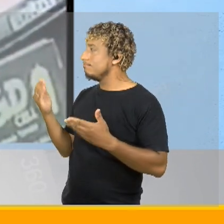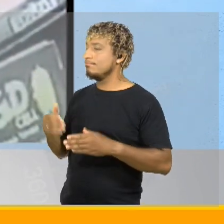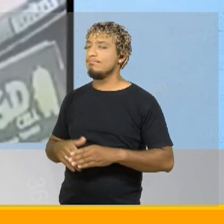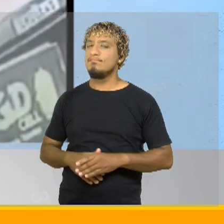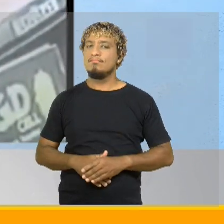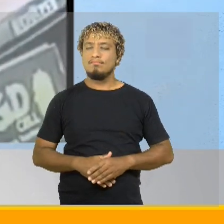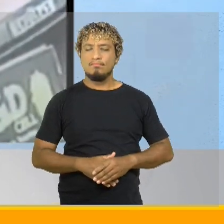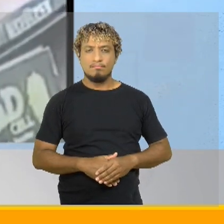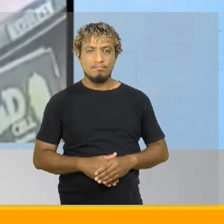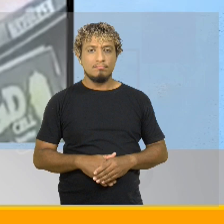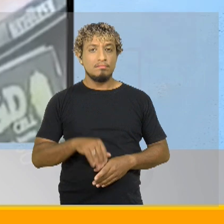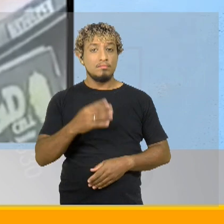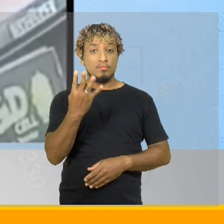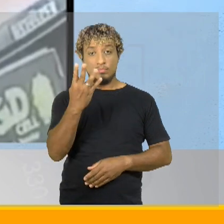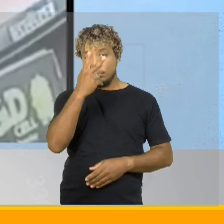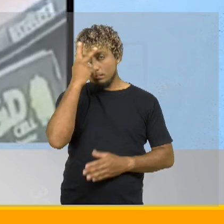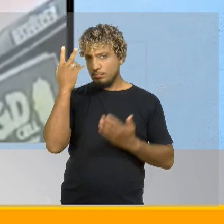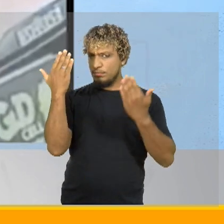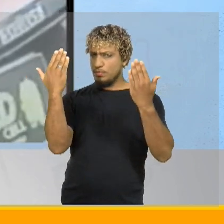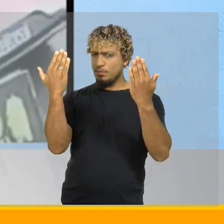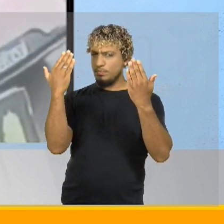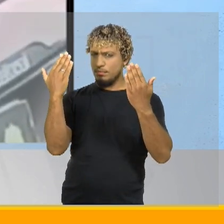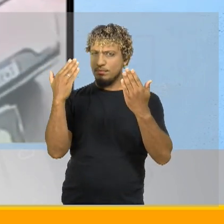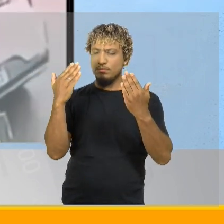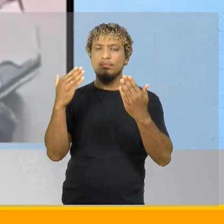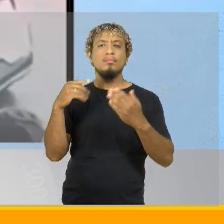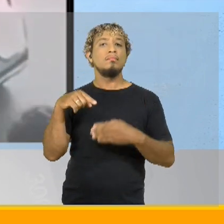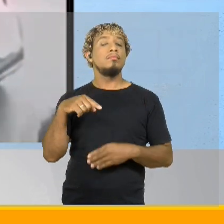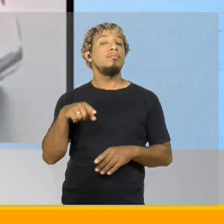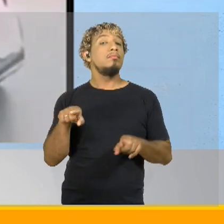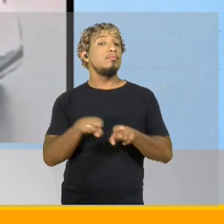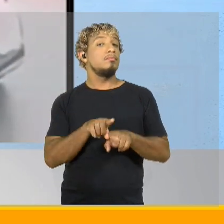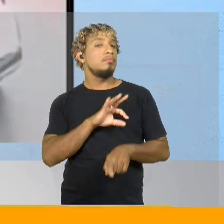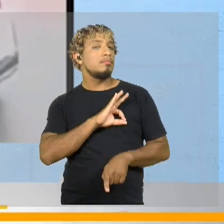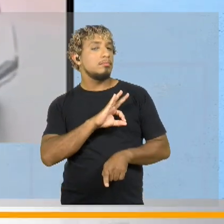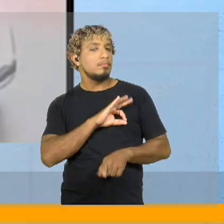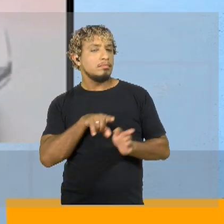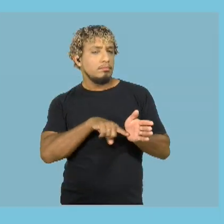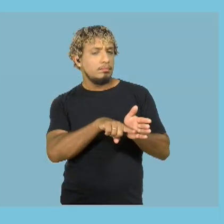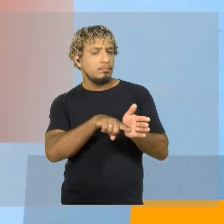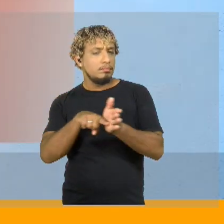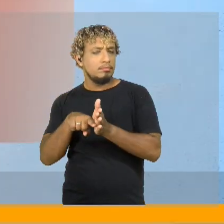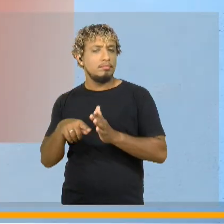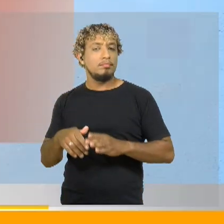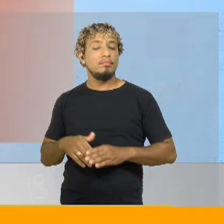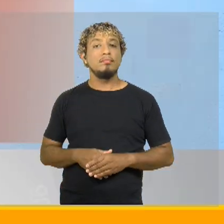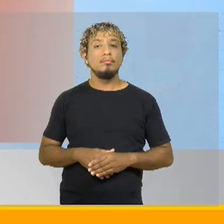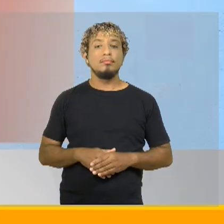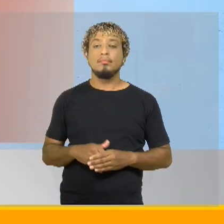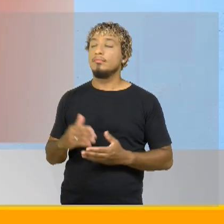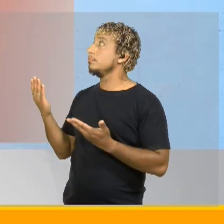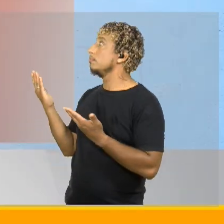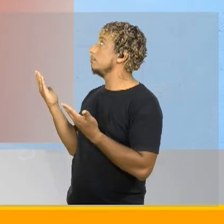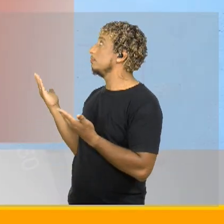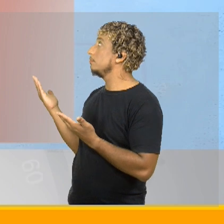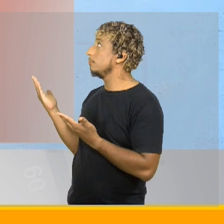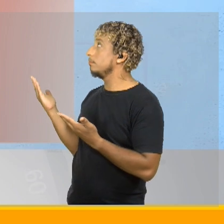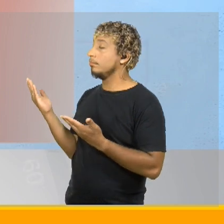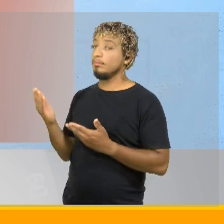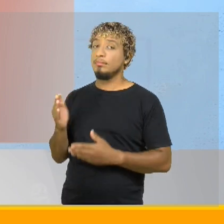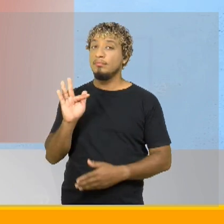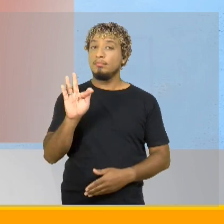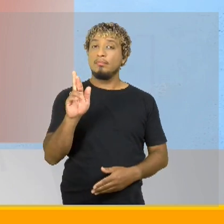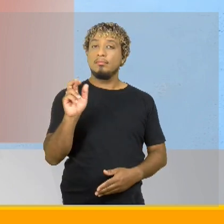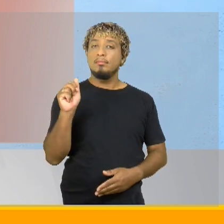itens. Pelo menos quatro suspeitos participaram da ação. A polícia investiga o caso. Francivaldo Moreira Pontes,